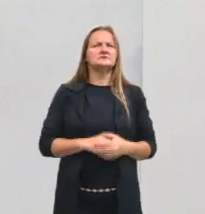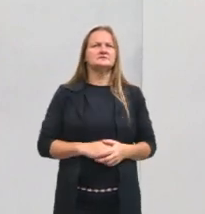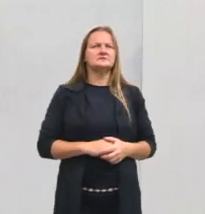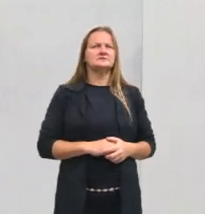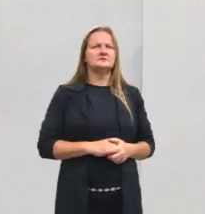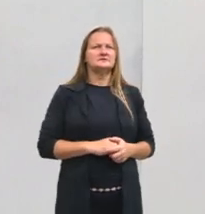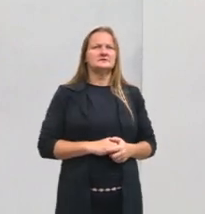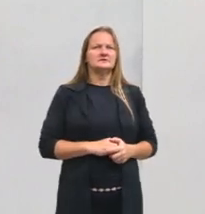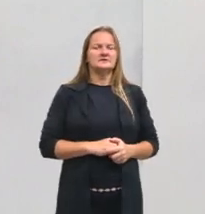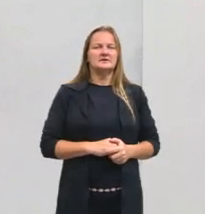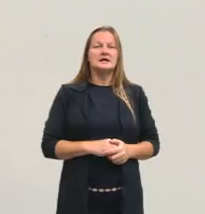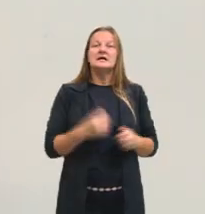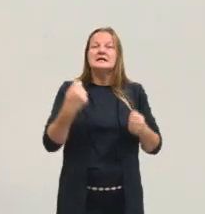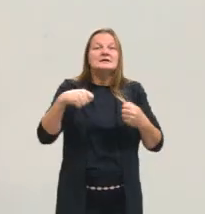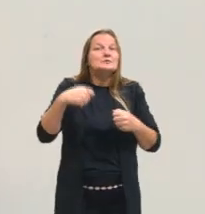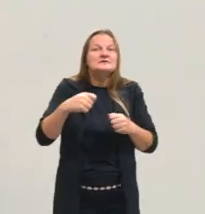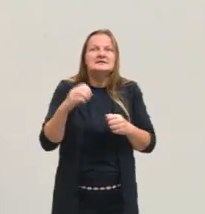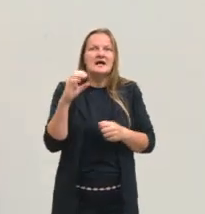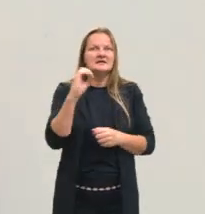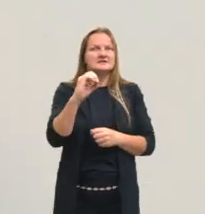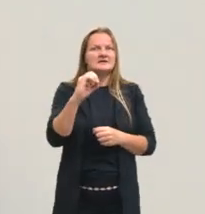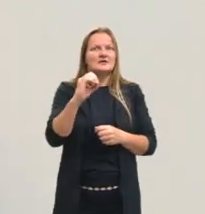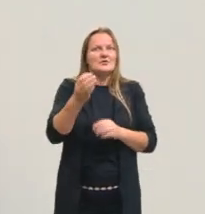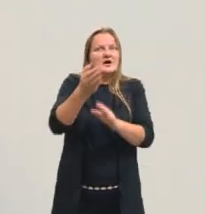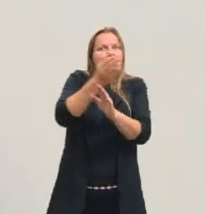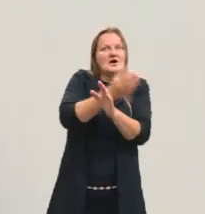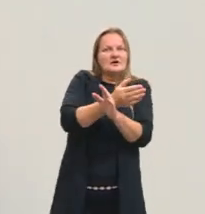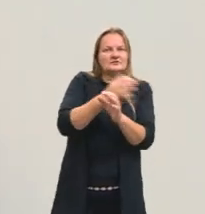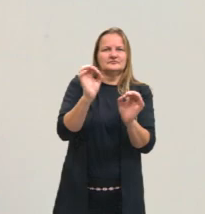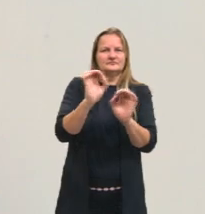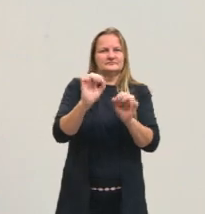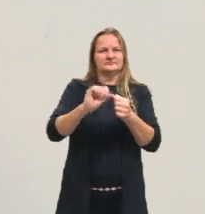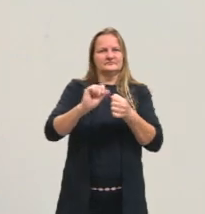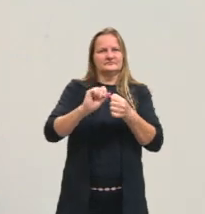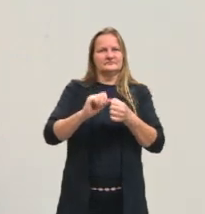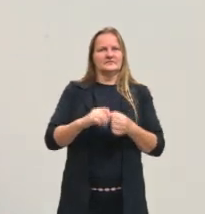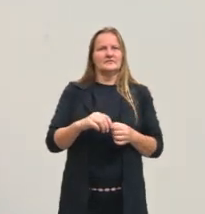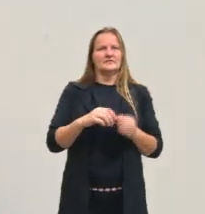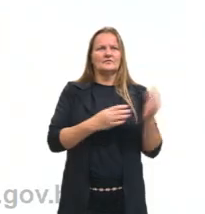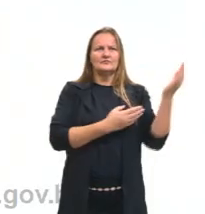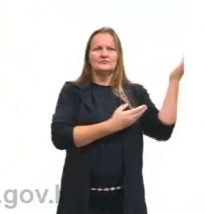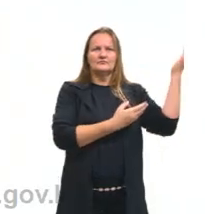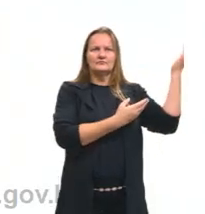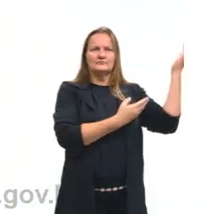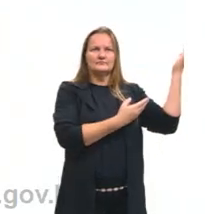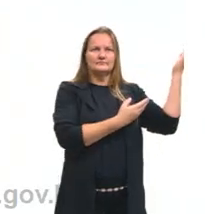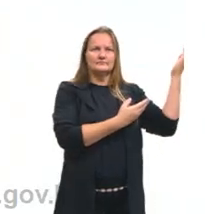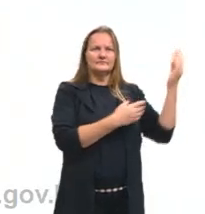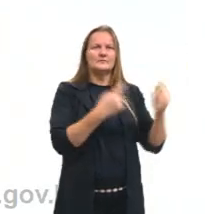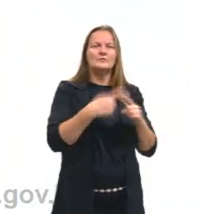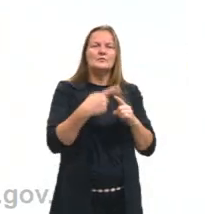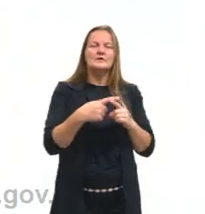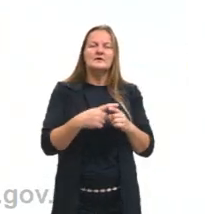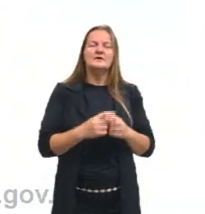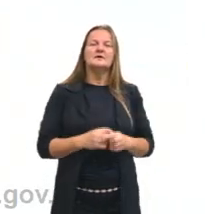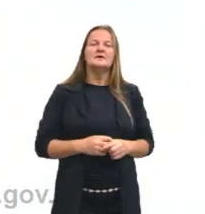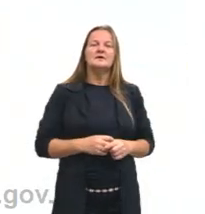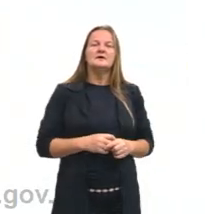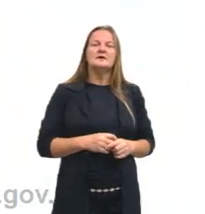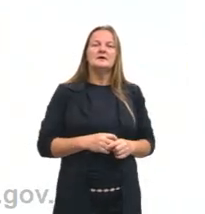precisa colocar ele, tá? E o resultado ficou igual ao que a gente tinha feito antes, por regra de 3.